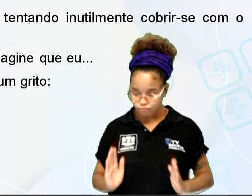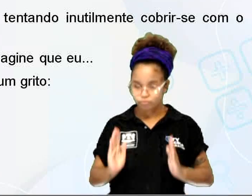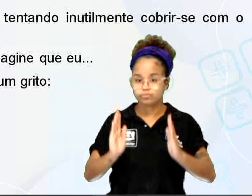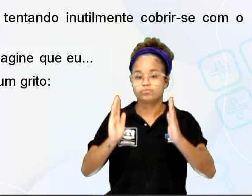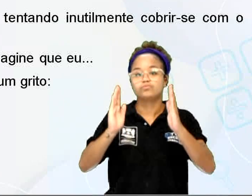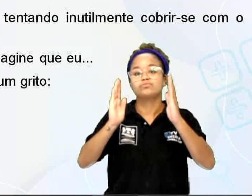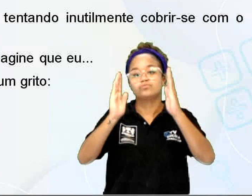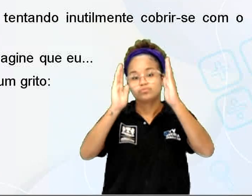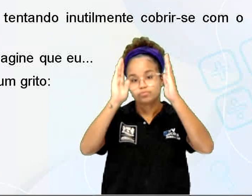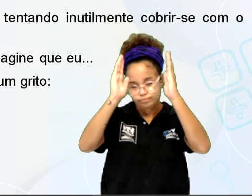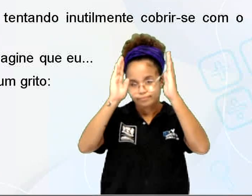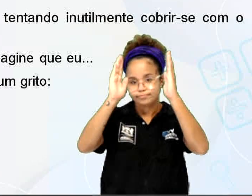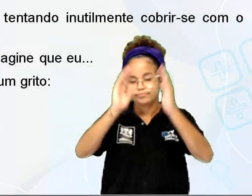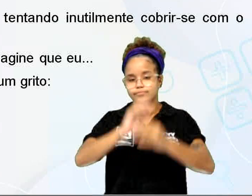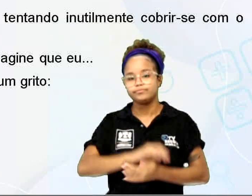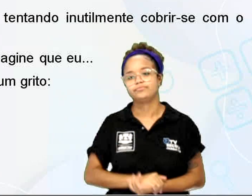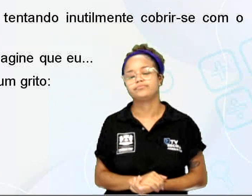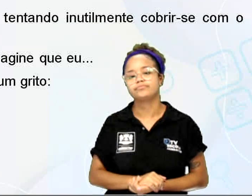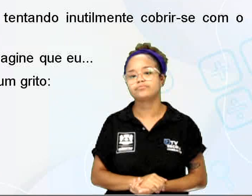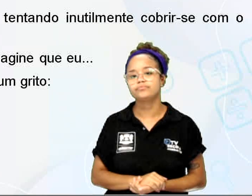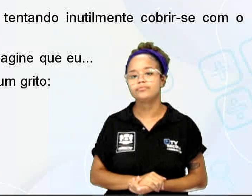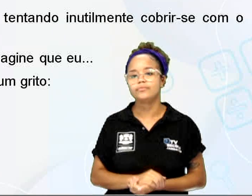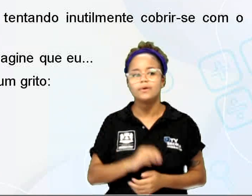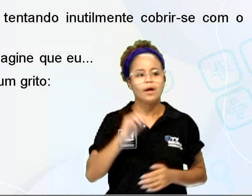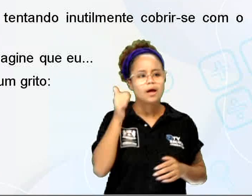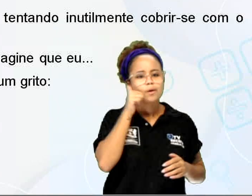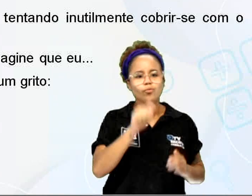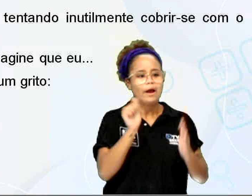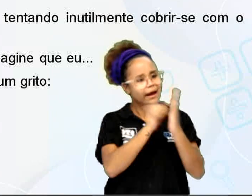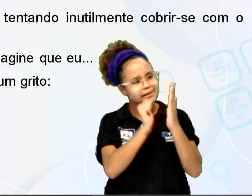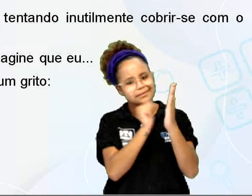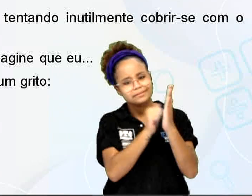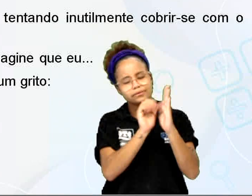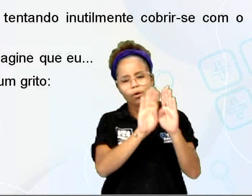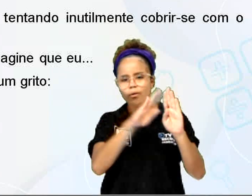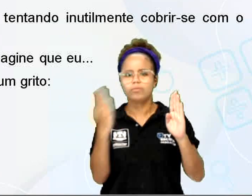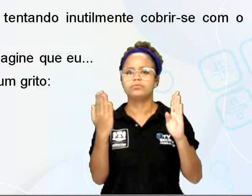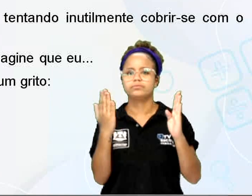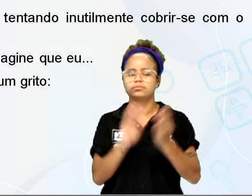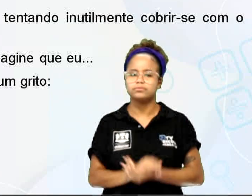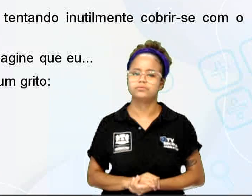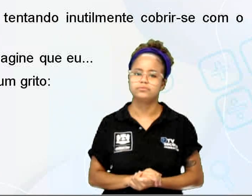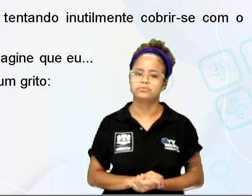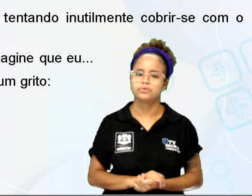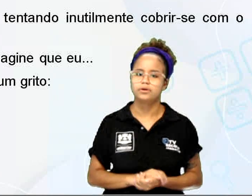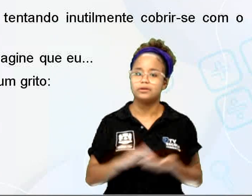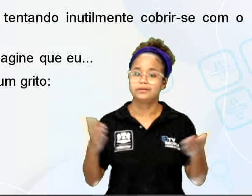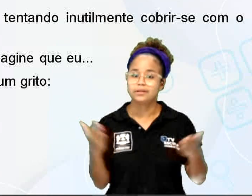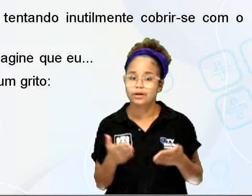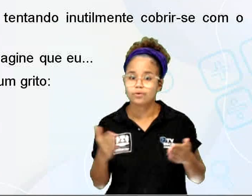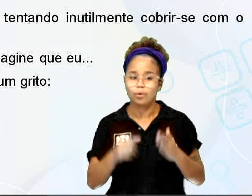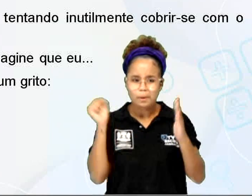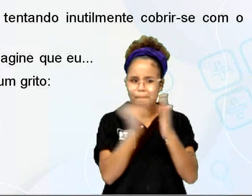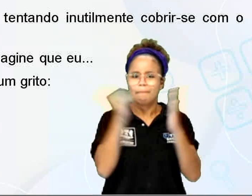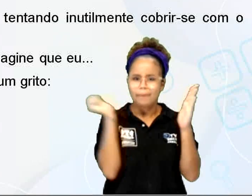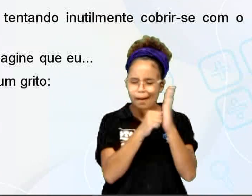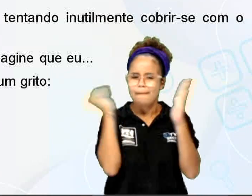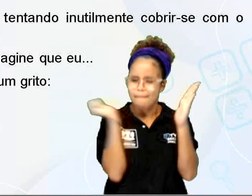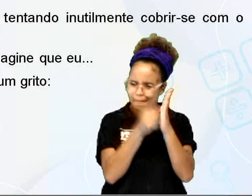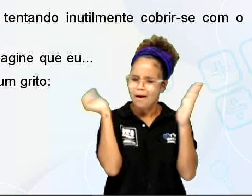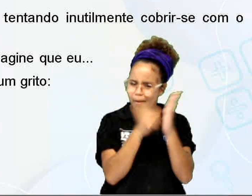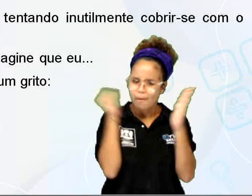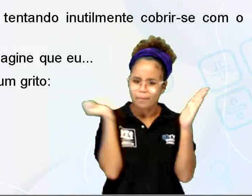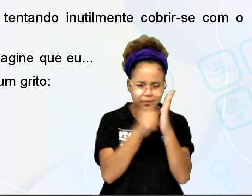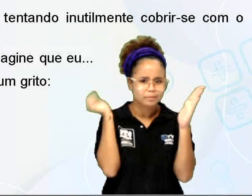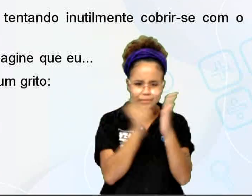o elevador subiu. Maria, abre esta porta! gritava, desta vez esmurrando a porta, já sem